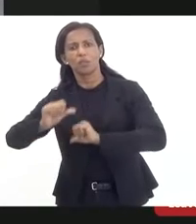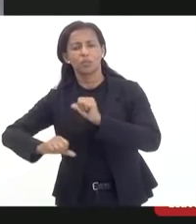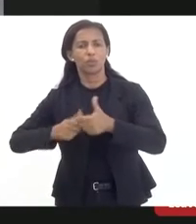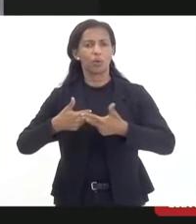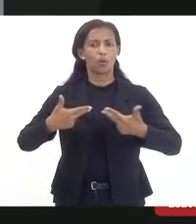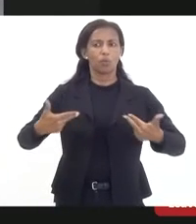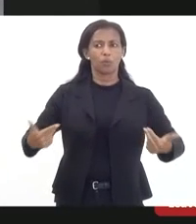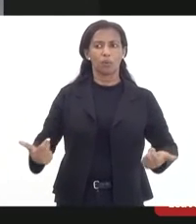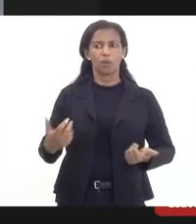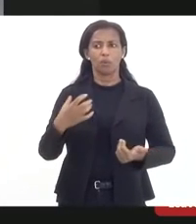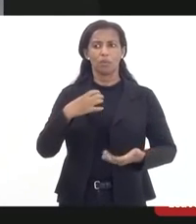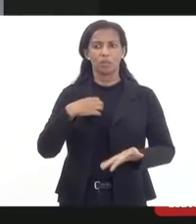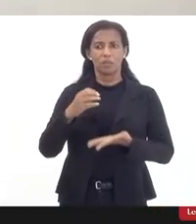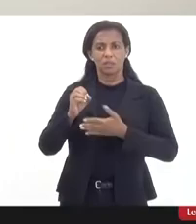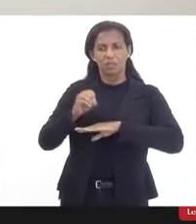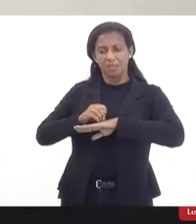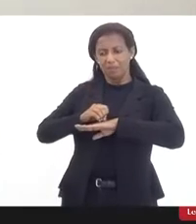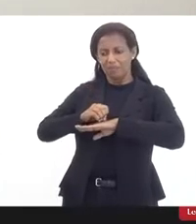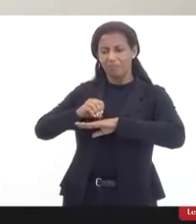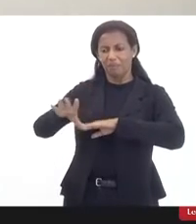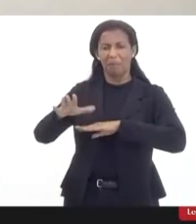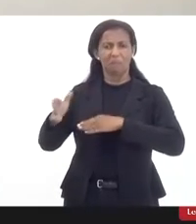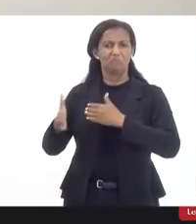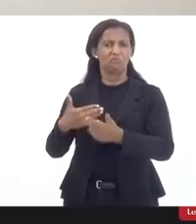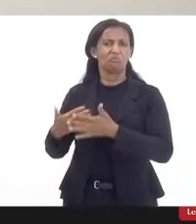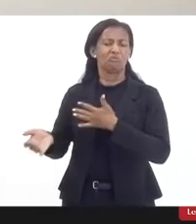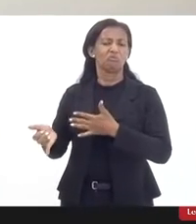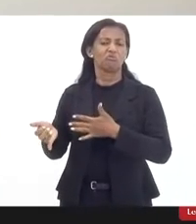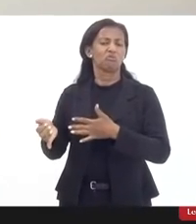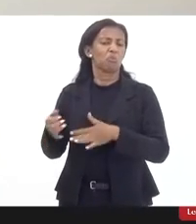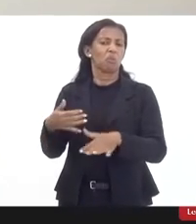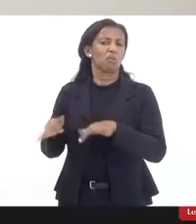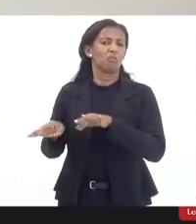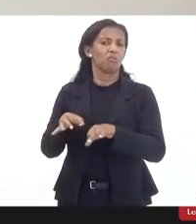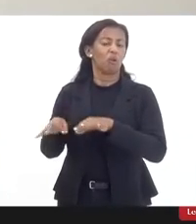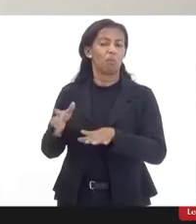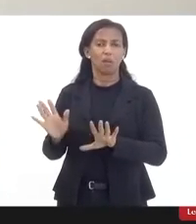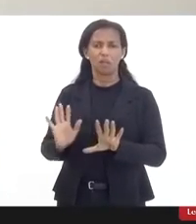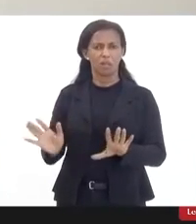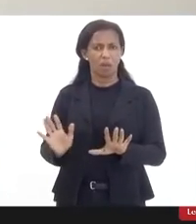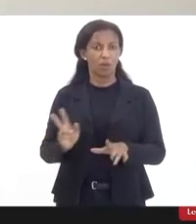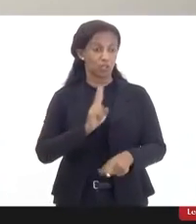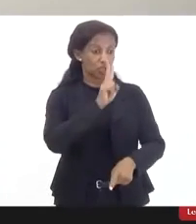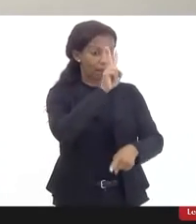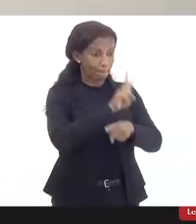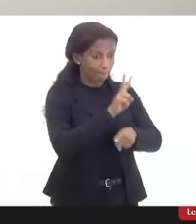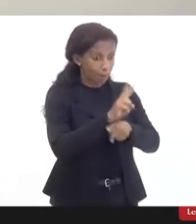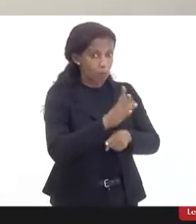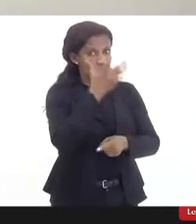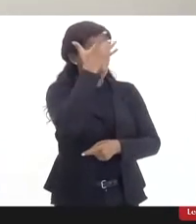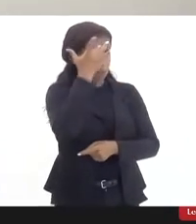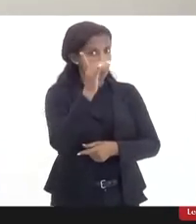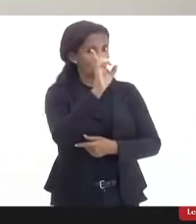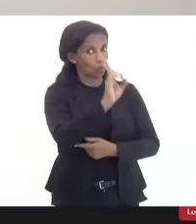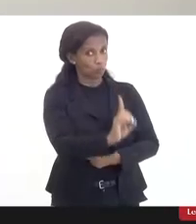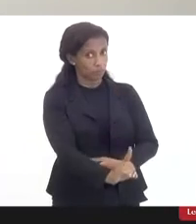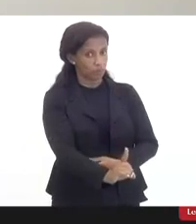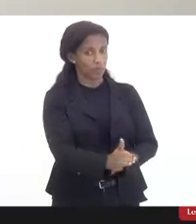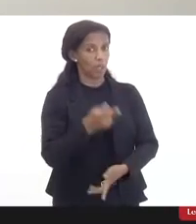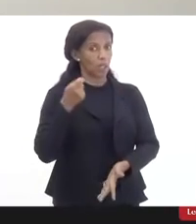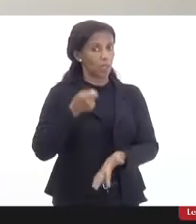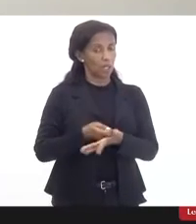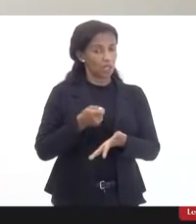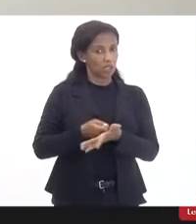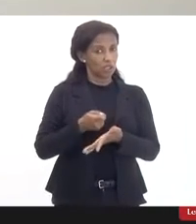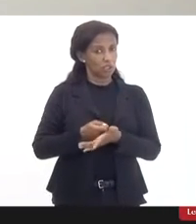a ser emitida de qualquer forma, que não é o que a gente quer, a gente quer a proteção da pessoa com deficiência, a gente quer a garantia de direitos